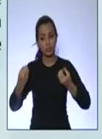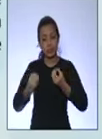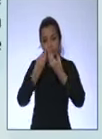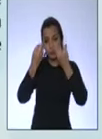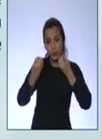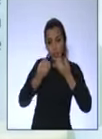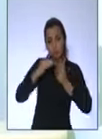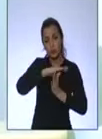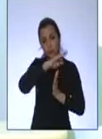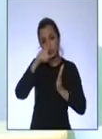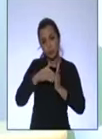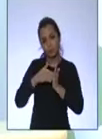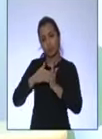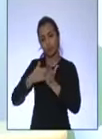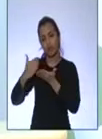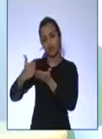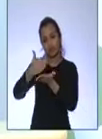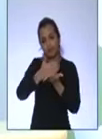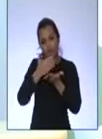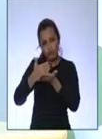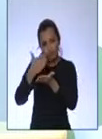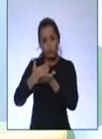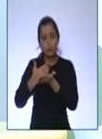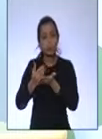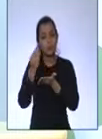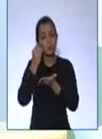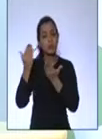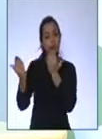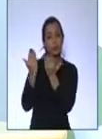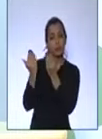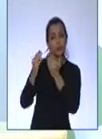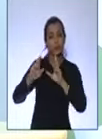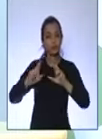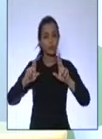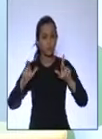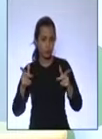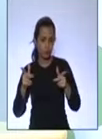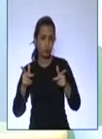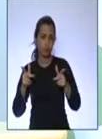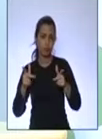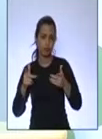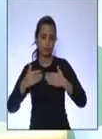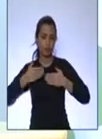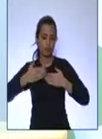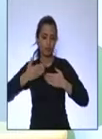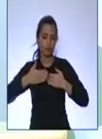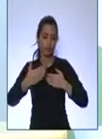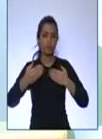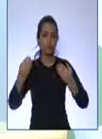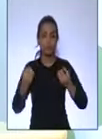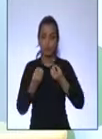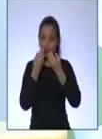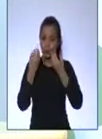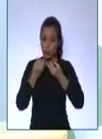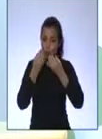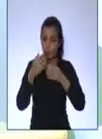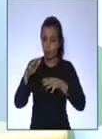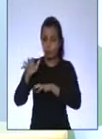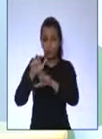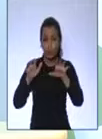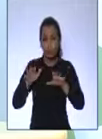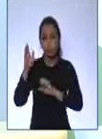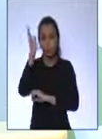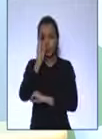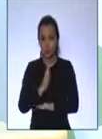encontradas em cartas e mapas para comparar as diferenças, as diferentes etapas do processo de formação territorial do